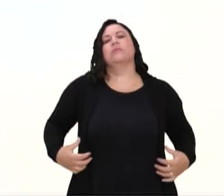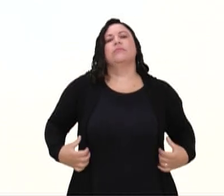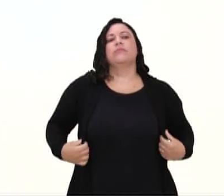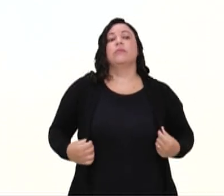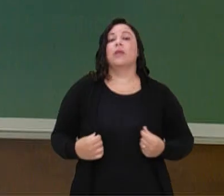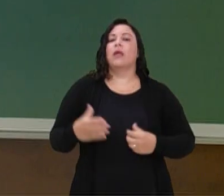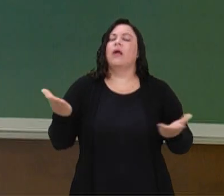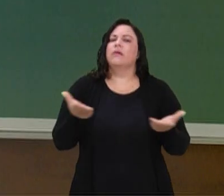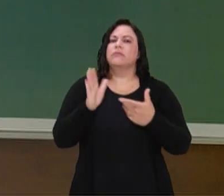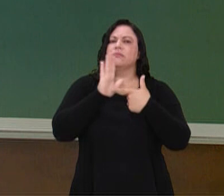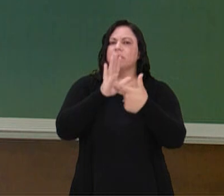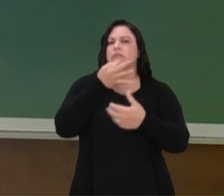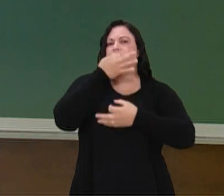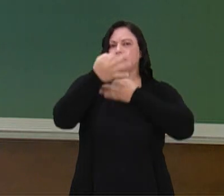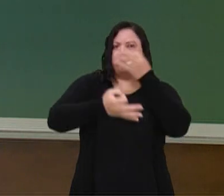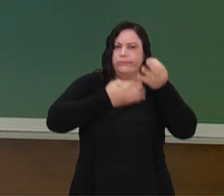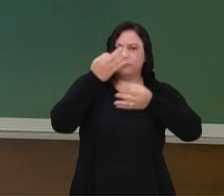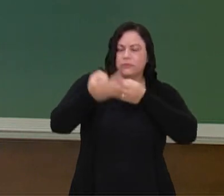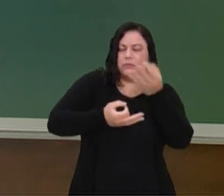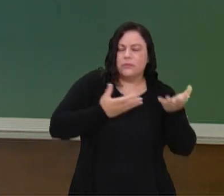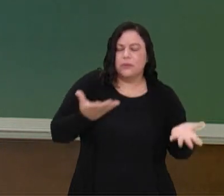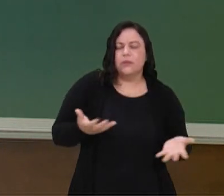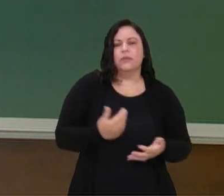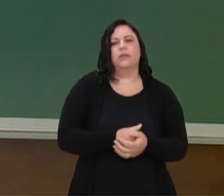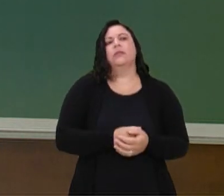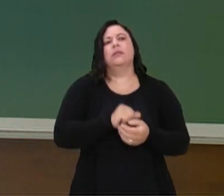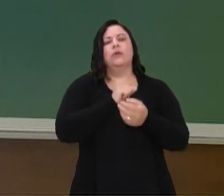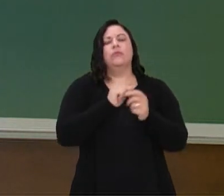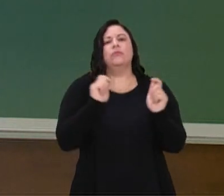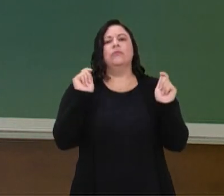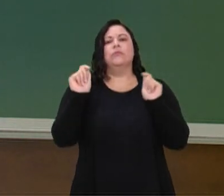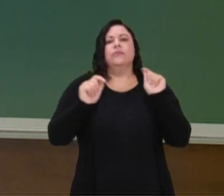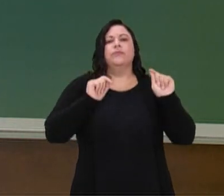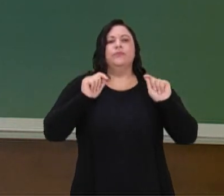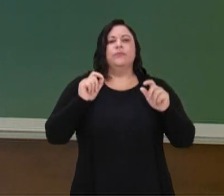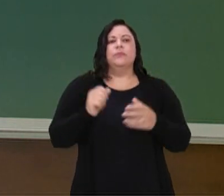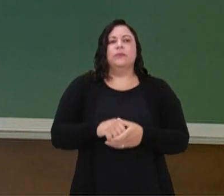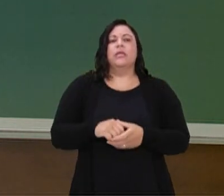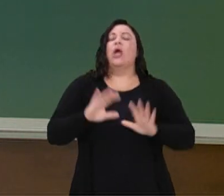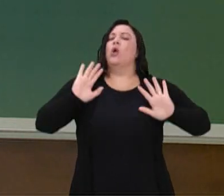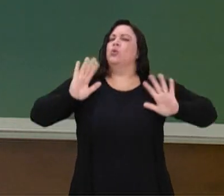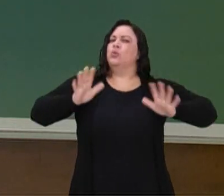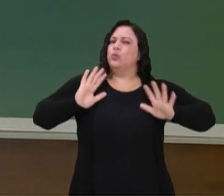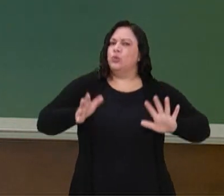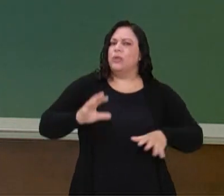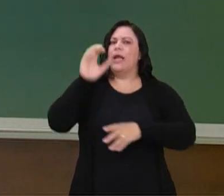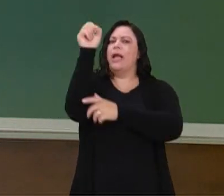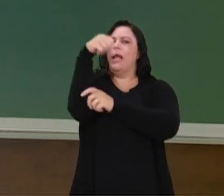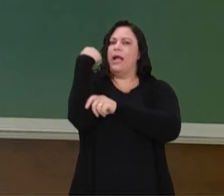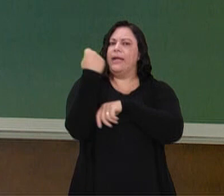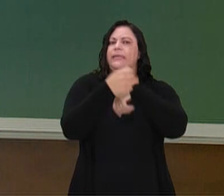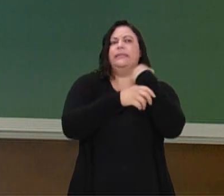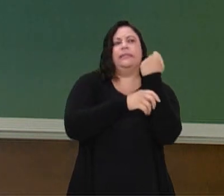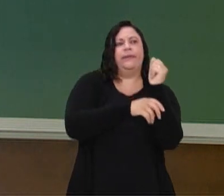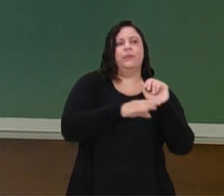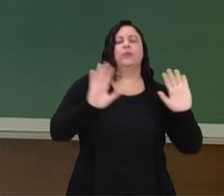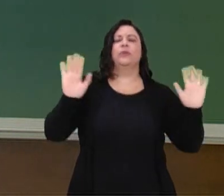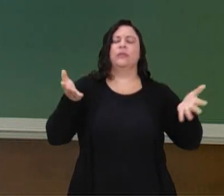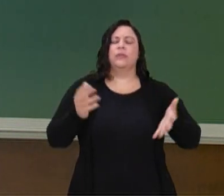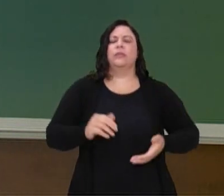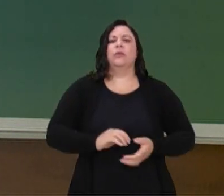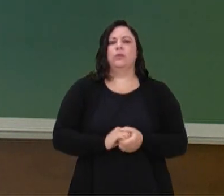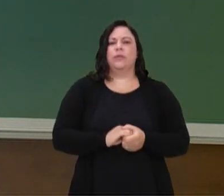trouxe algumas sugestões de atividades. Então, a gente falou da ginástica laboral, a gente falou do pilates,